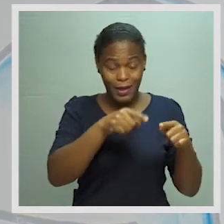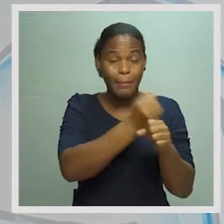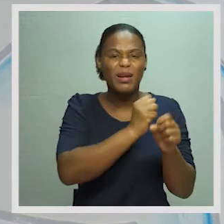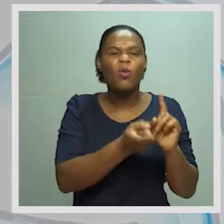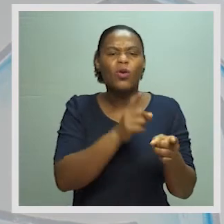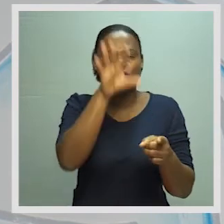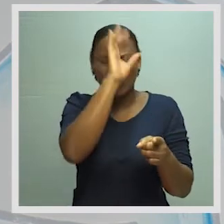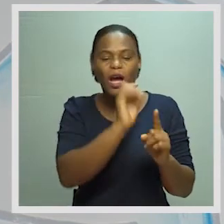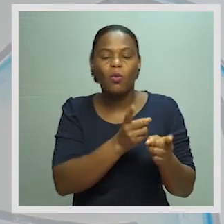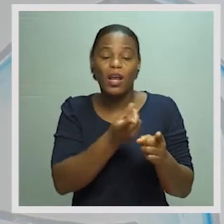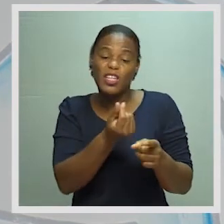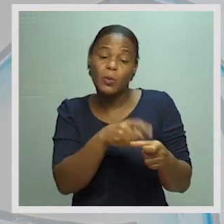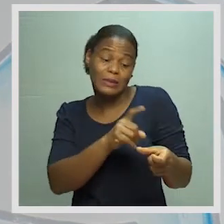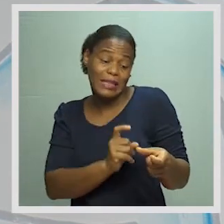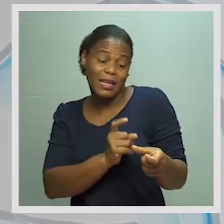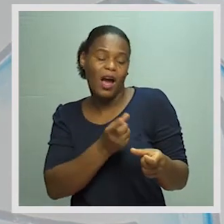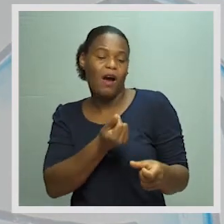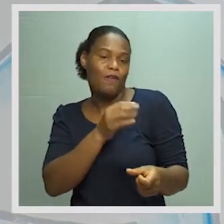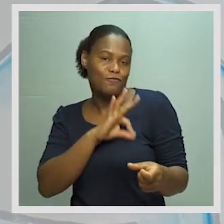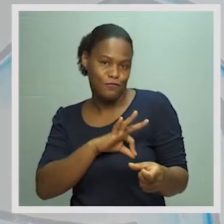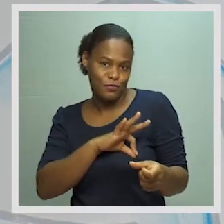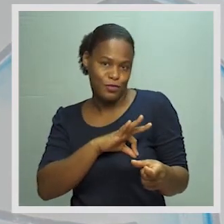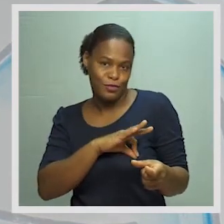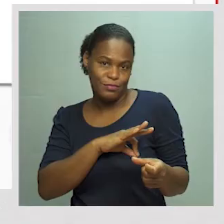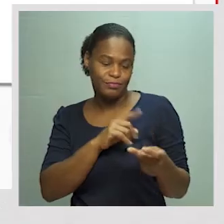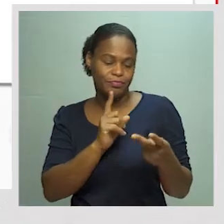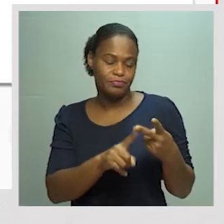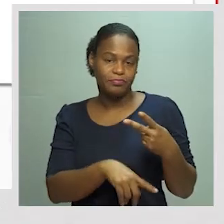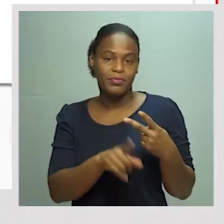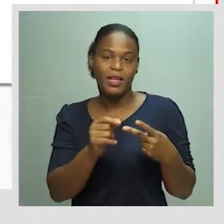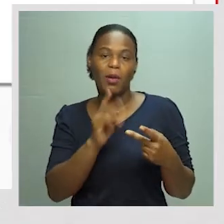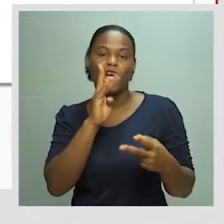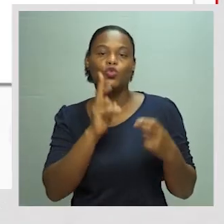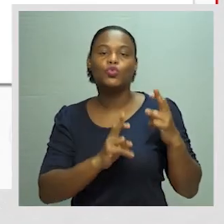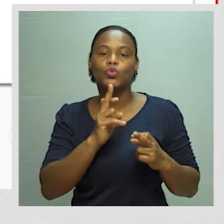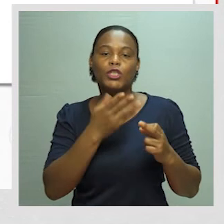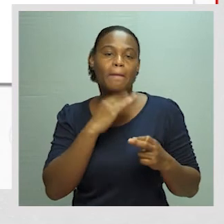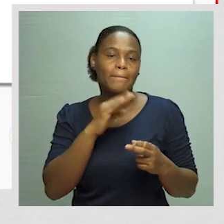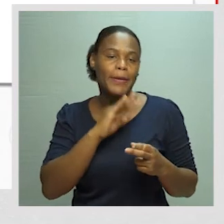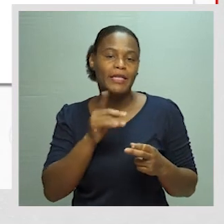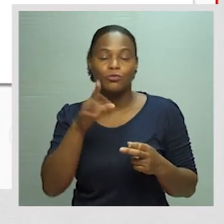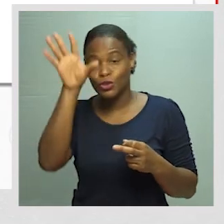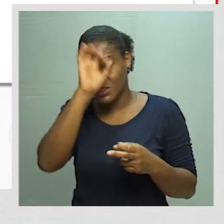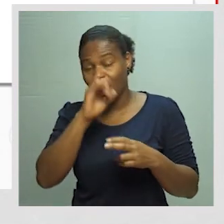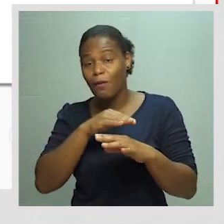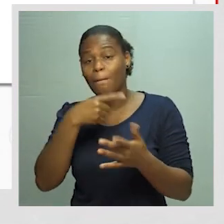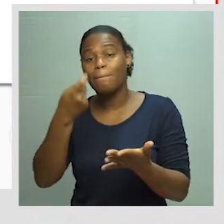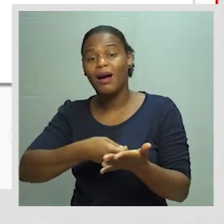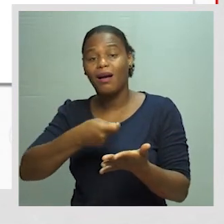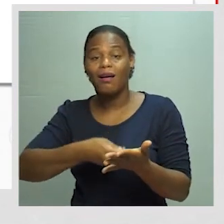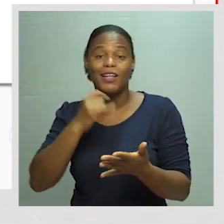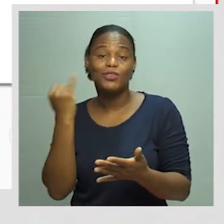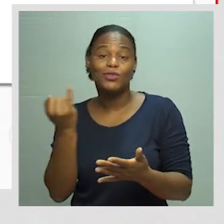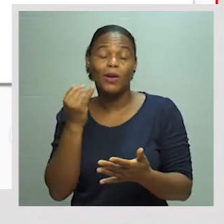do Estado, é o quê? Vencimentos, é o que sai, e juros dos empréstimos que o Estado